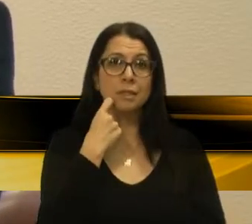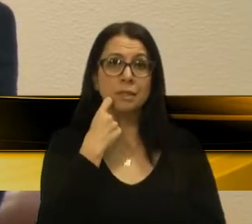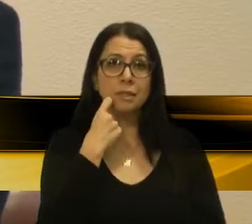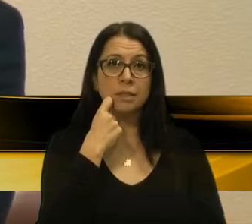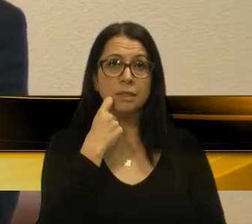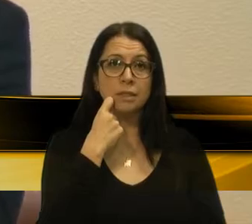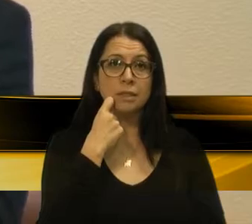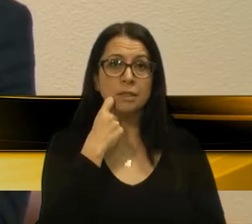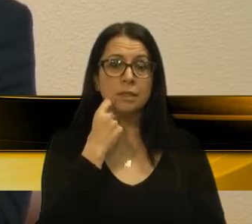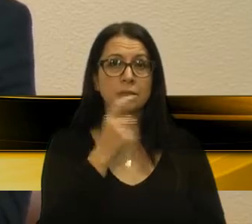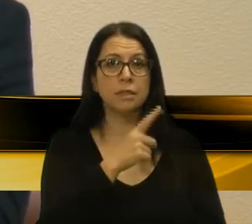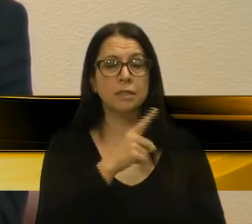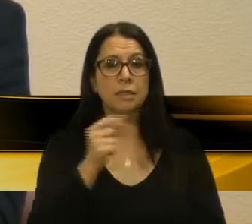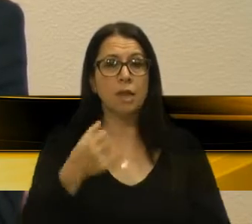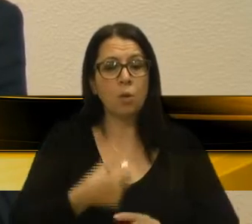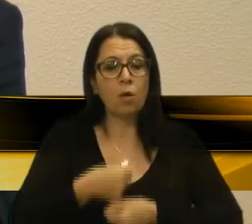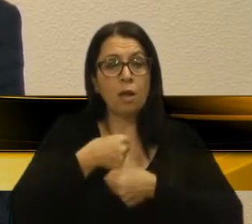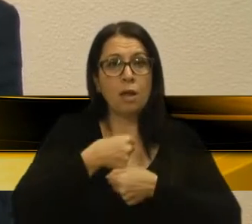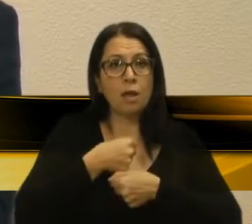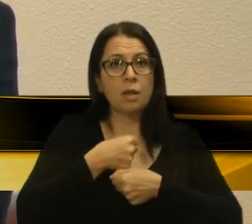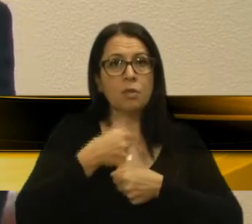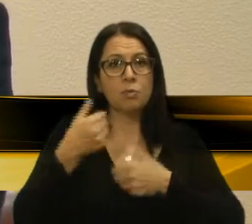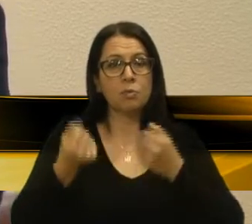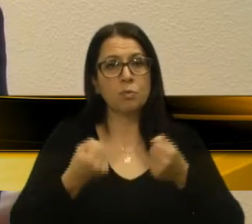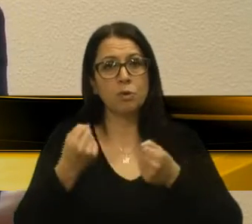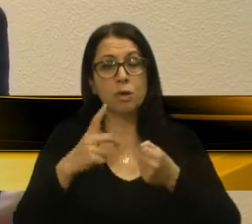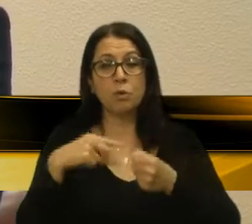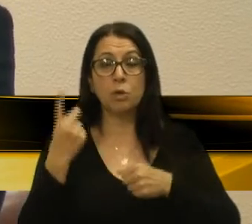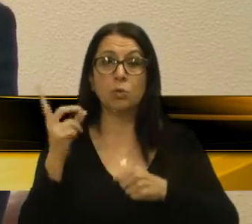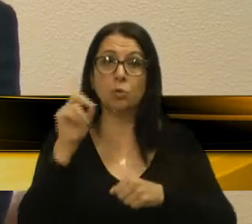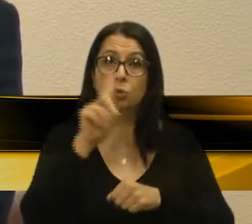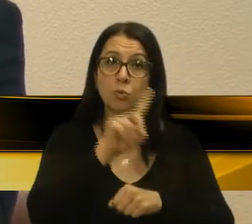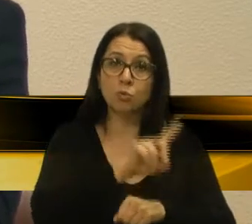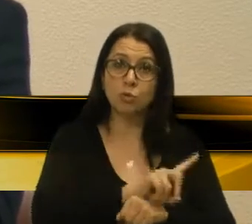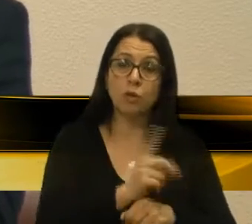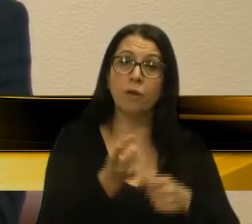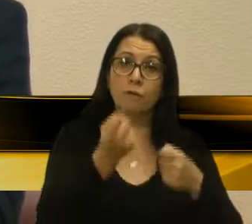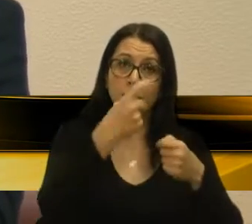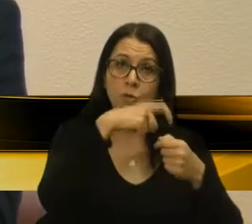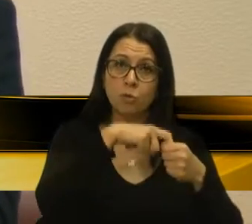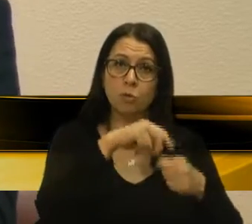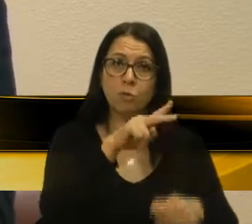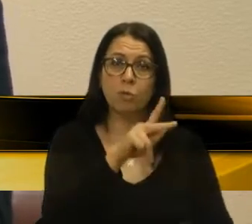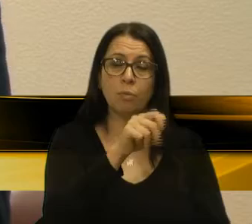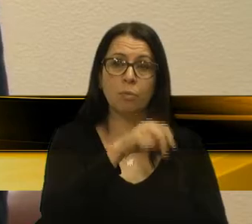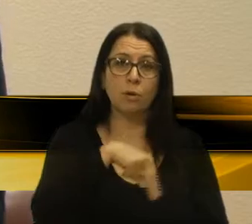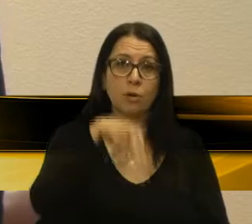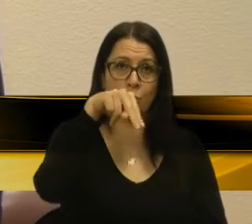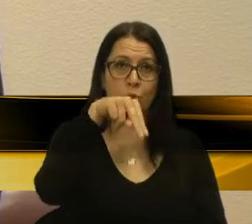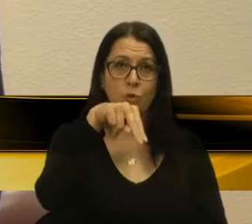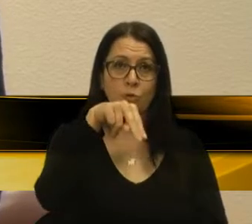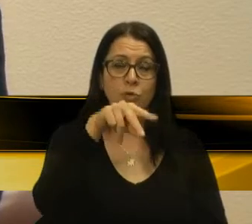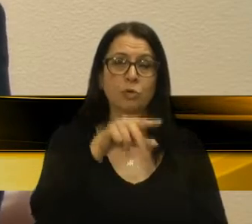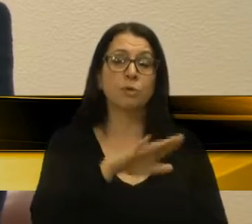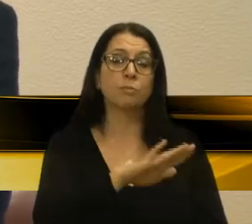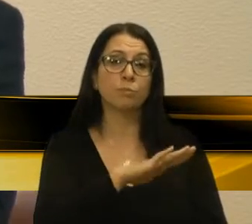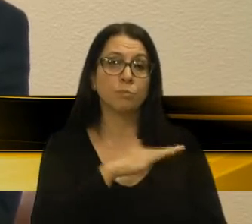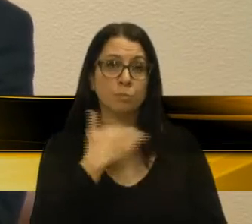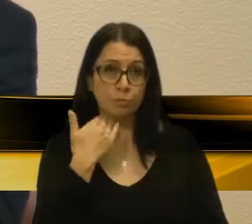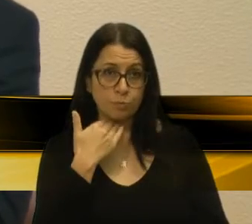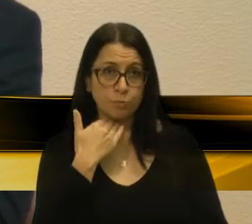saiu carregado pela mãe até o carro e no dia seguinte voltou para a UPA Zona Norte e faleceu.